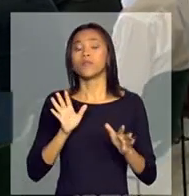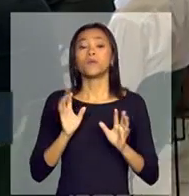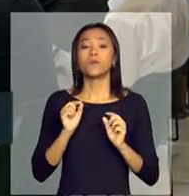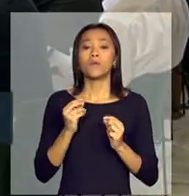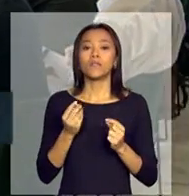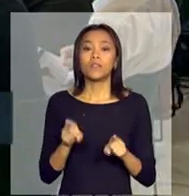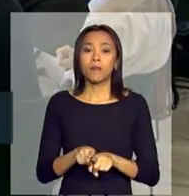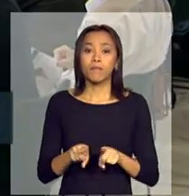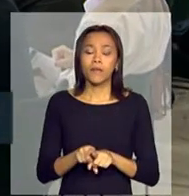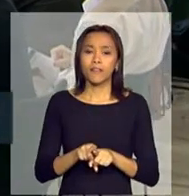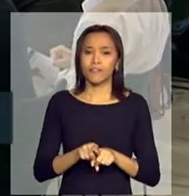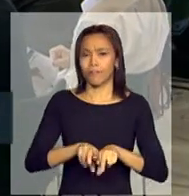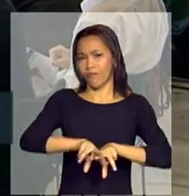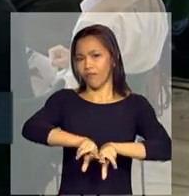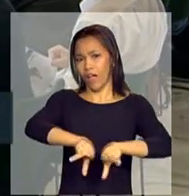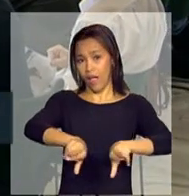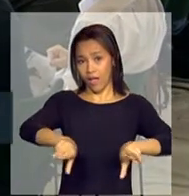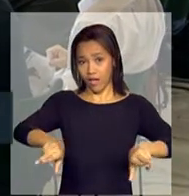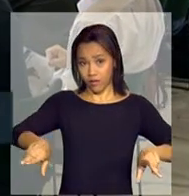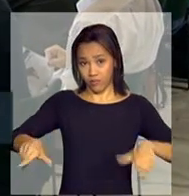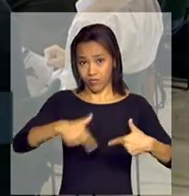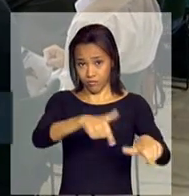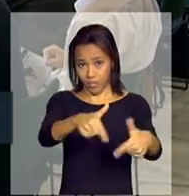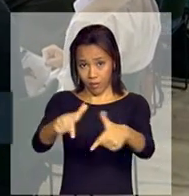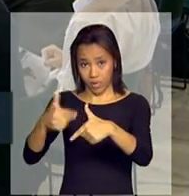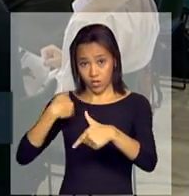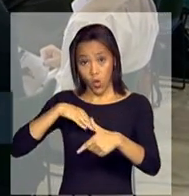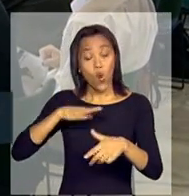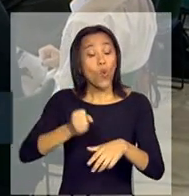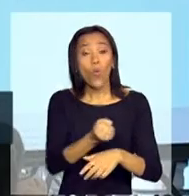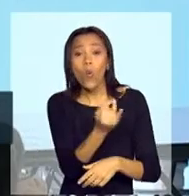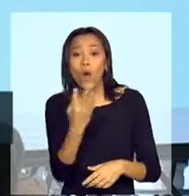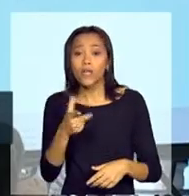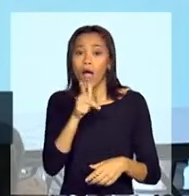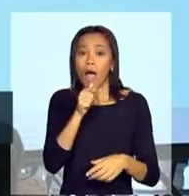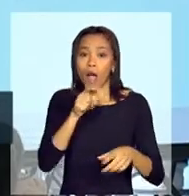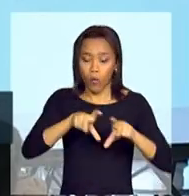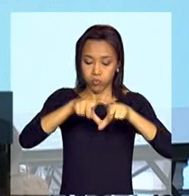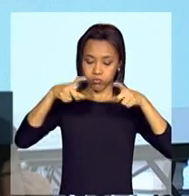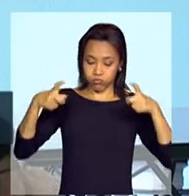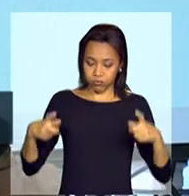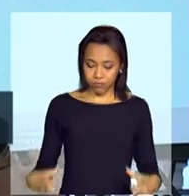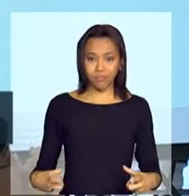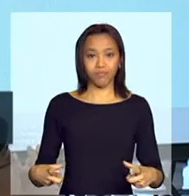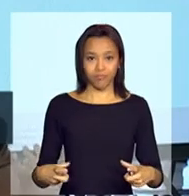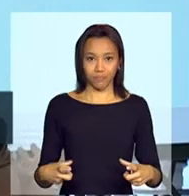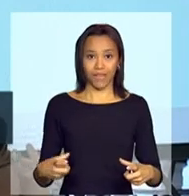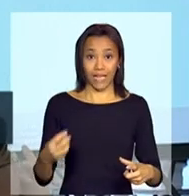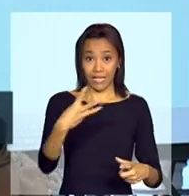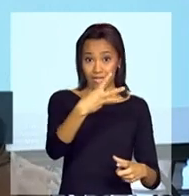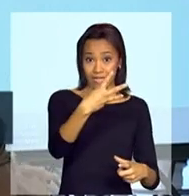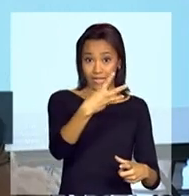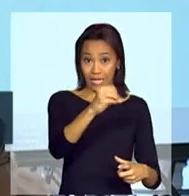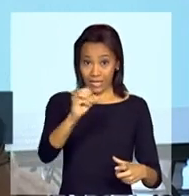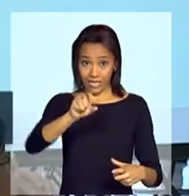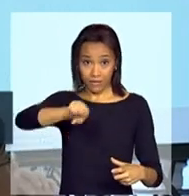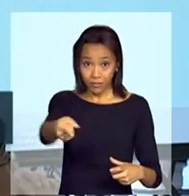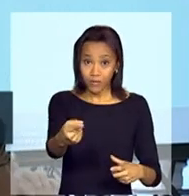a gama de ações que a gente vê. Então, quantas cisternas foram feitas no seu município, daquelas 300 mil,